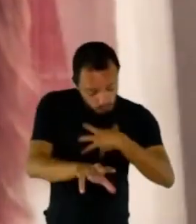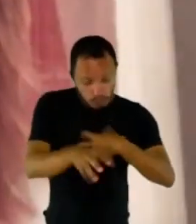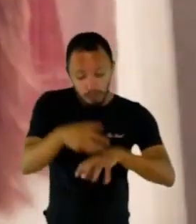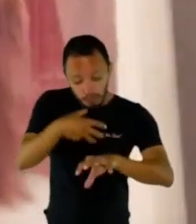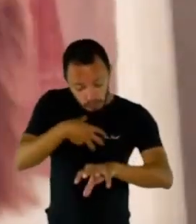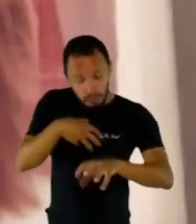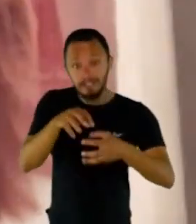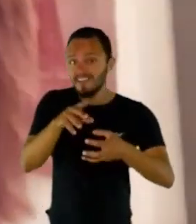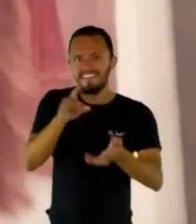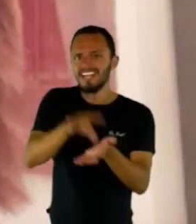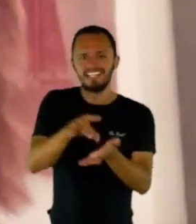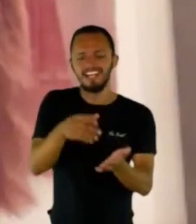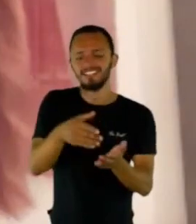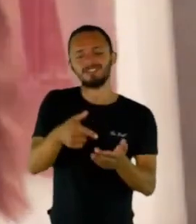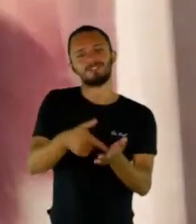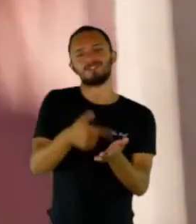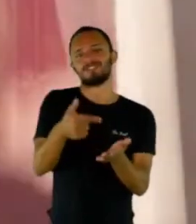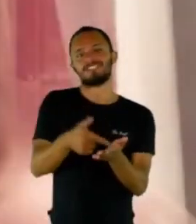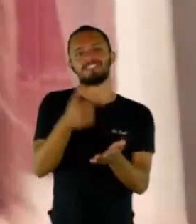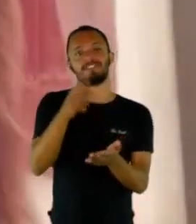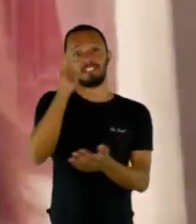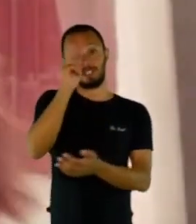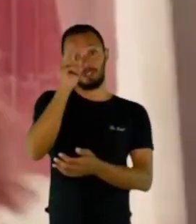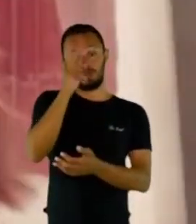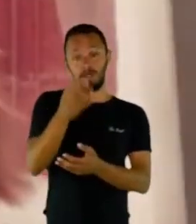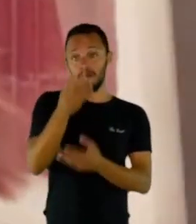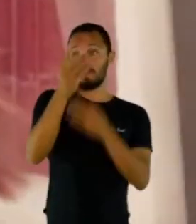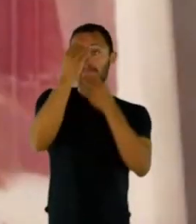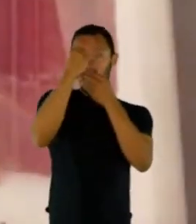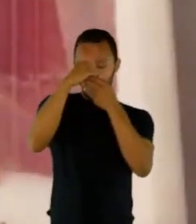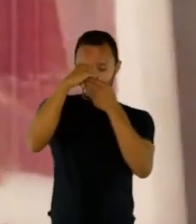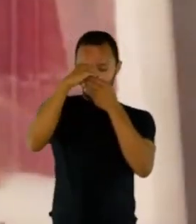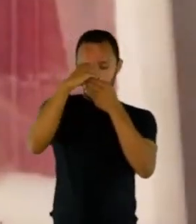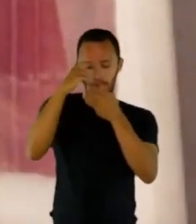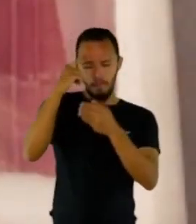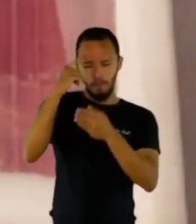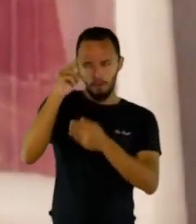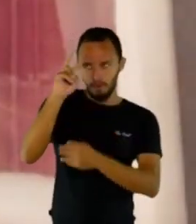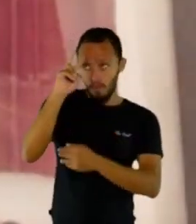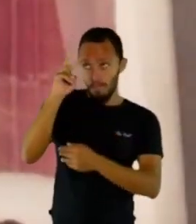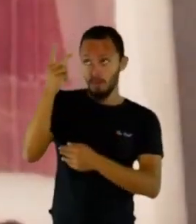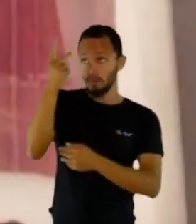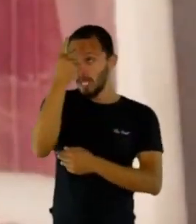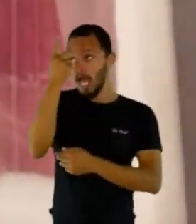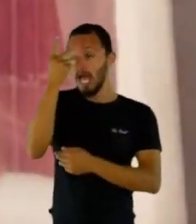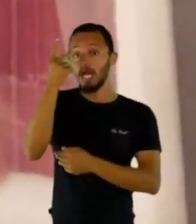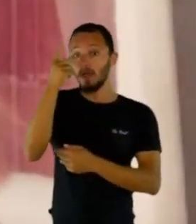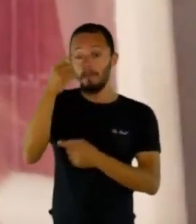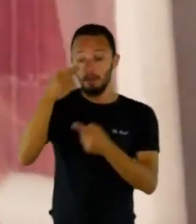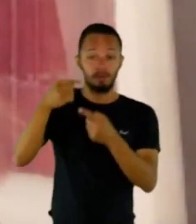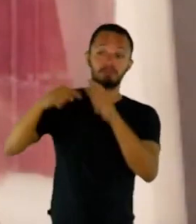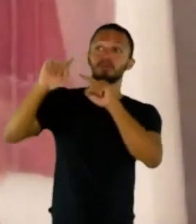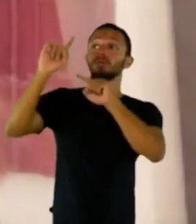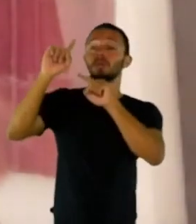Se alguma leu esse livro e falou assim, cara, eu posso mudar, eu posso sair dessa situação, eu posso